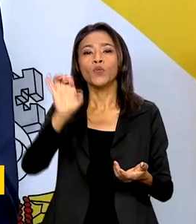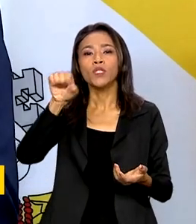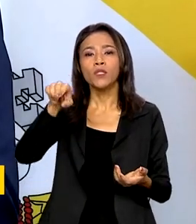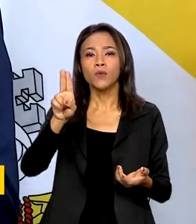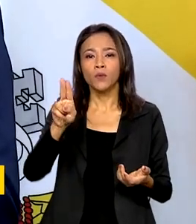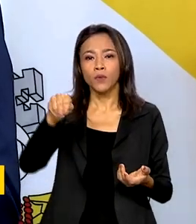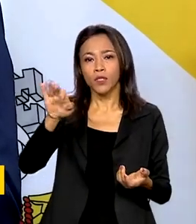Latina. aperfeiçoar-Brasil-Brasil-Brasil